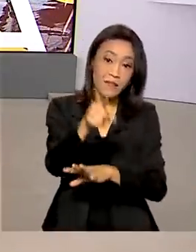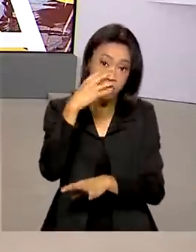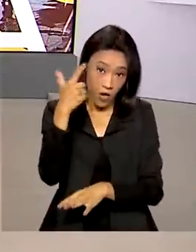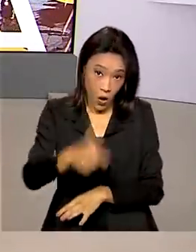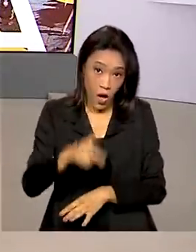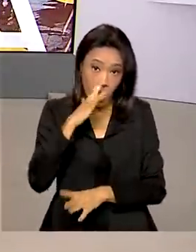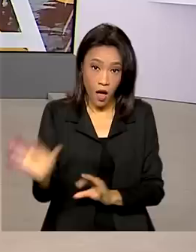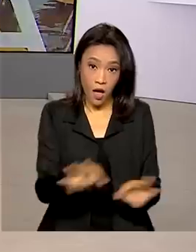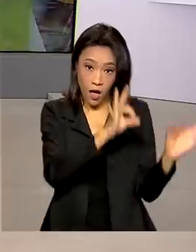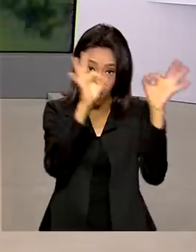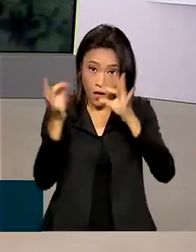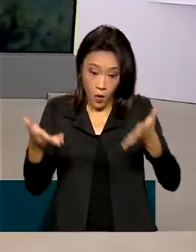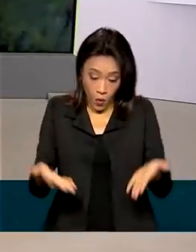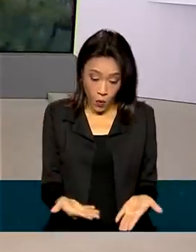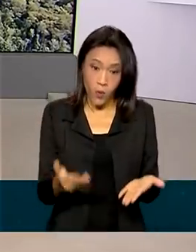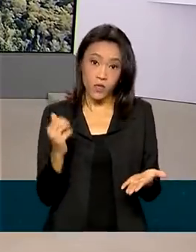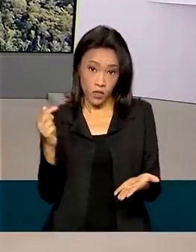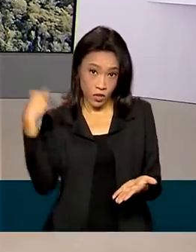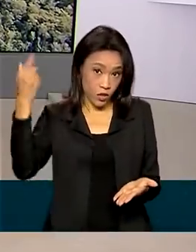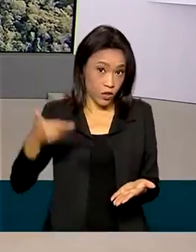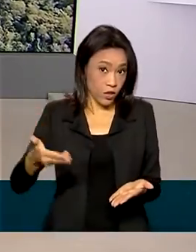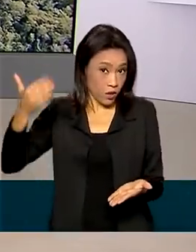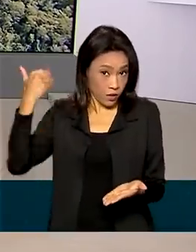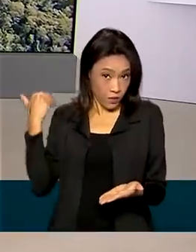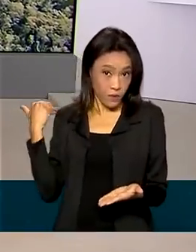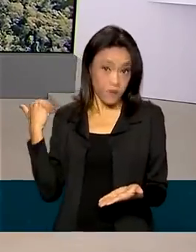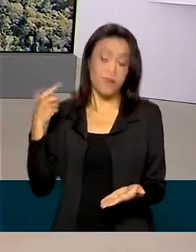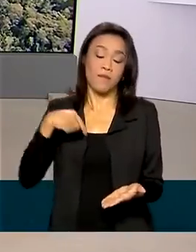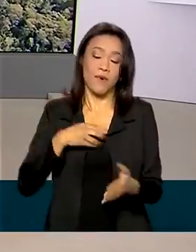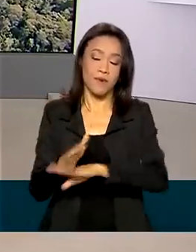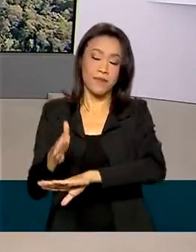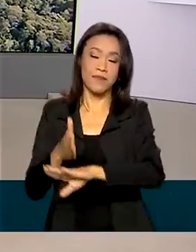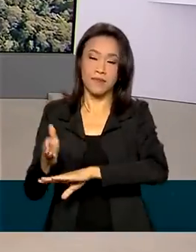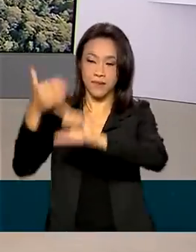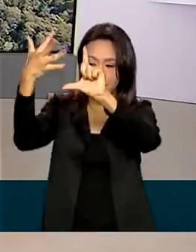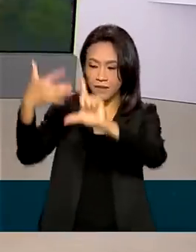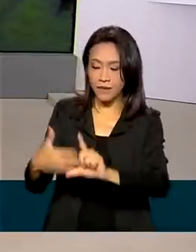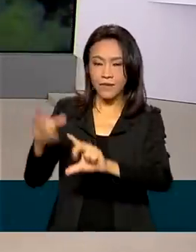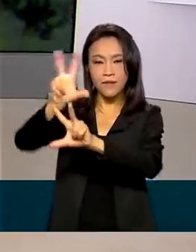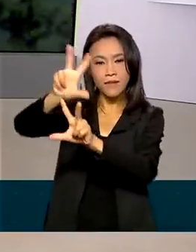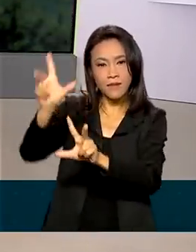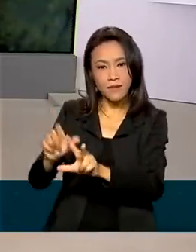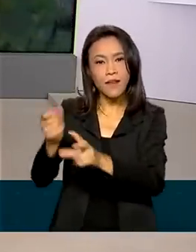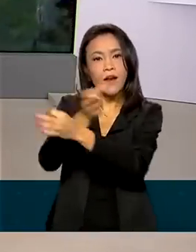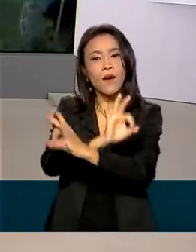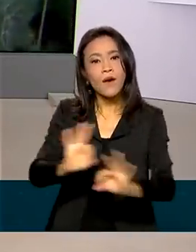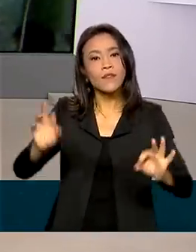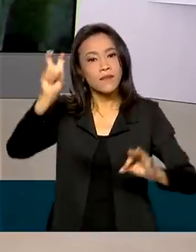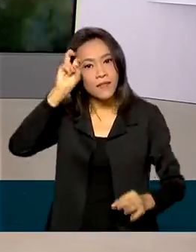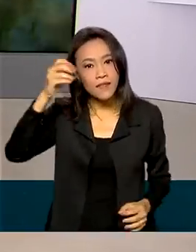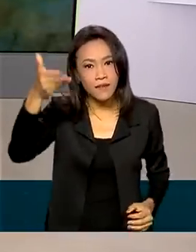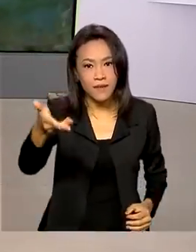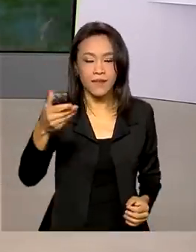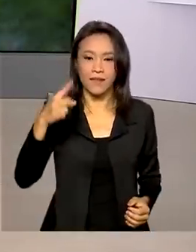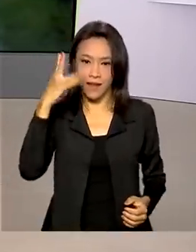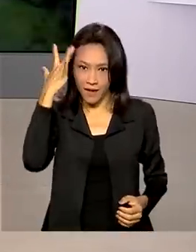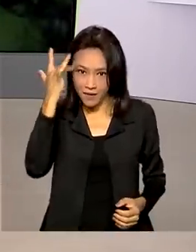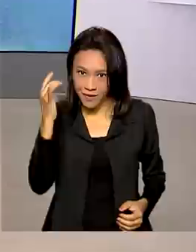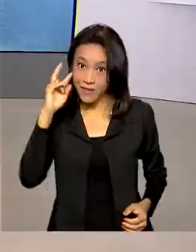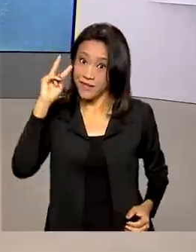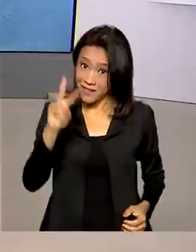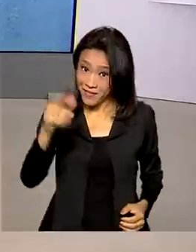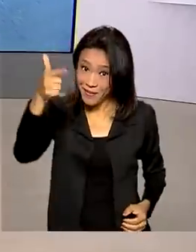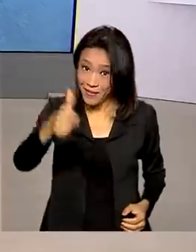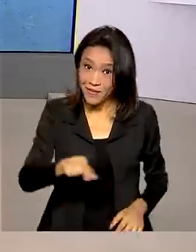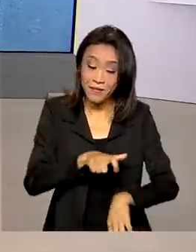reportagens desta e de outras edições. Acesse as redes sociais da TV Brasil. Uma ótima quinta-feira para você e nos vemos amanhã